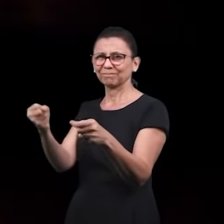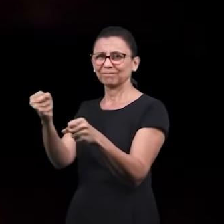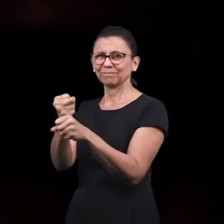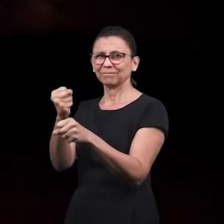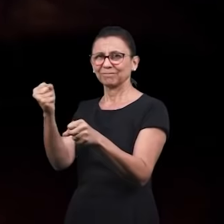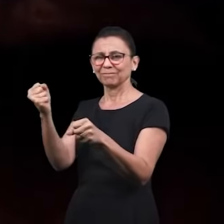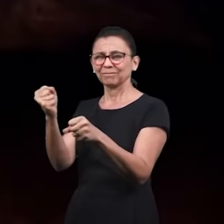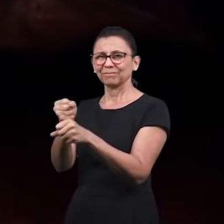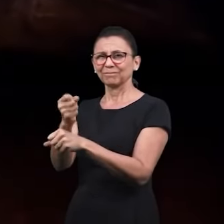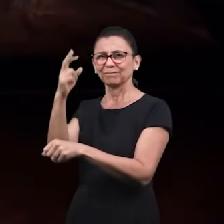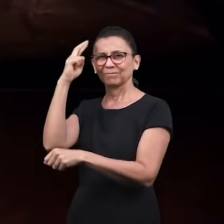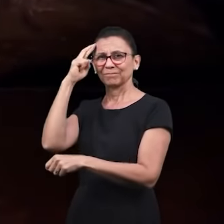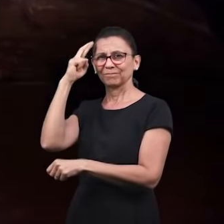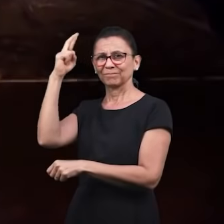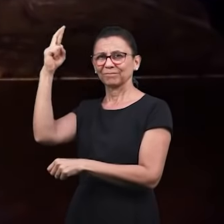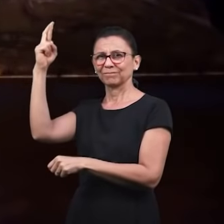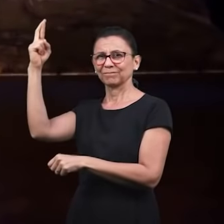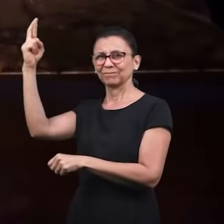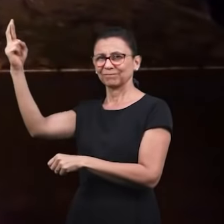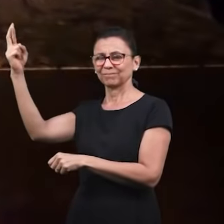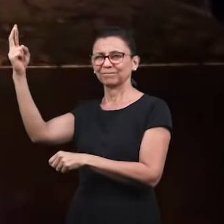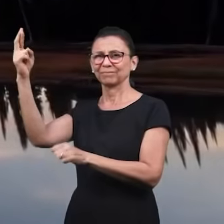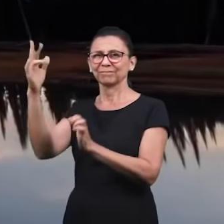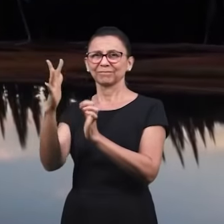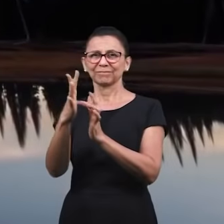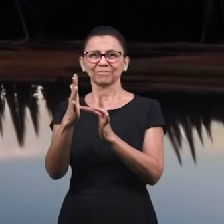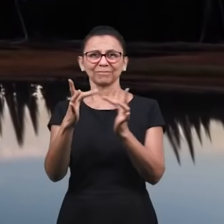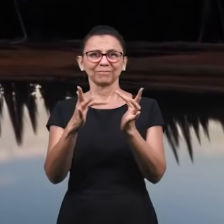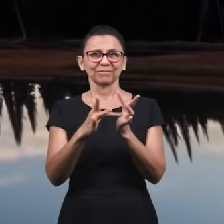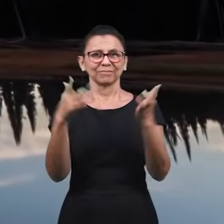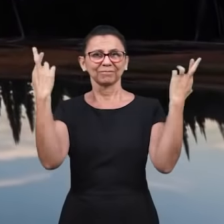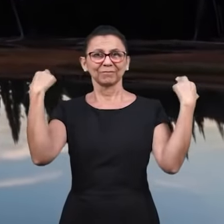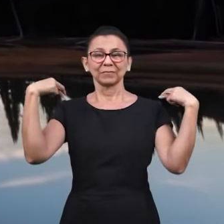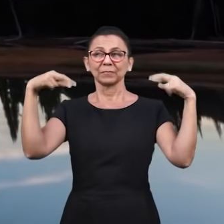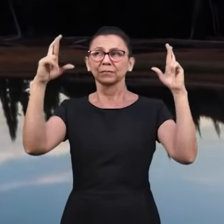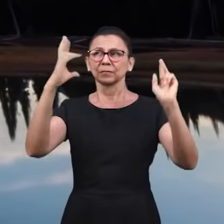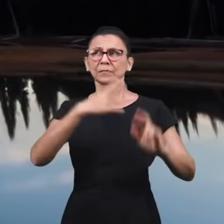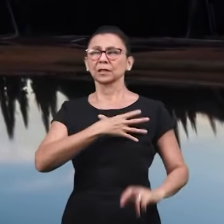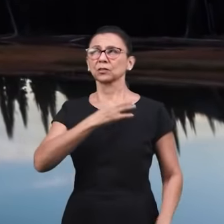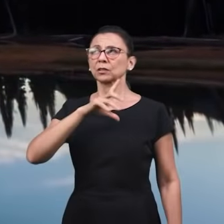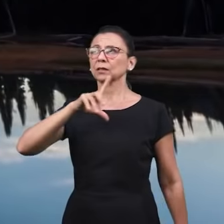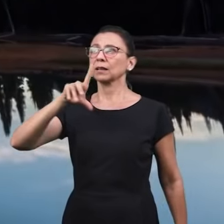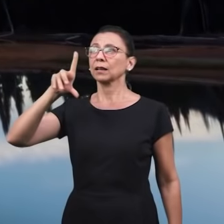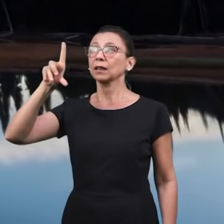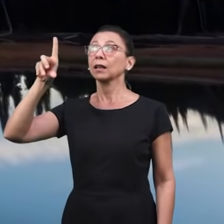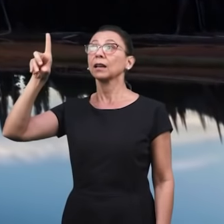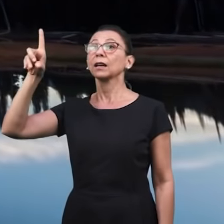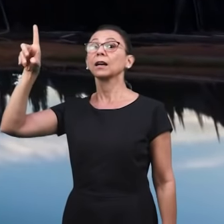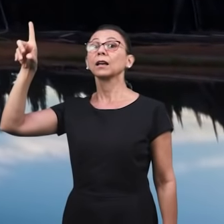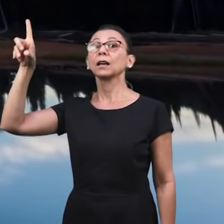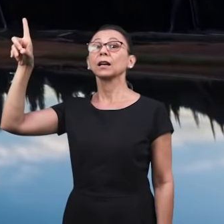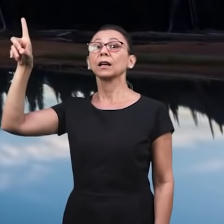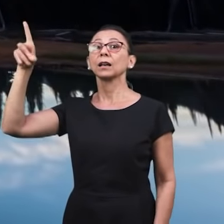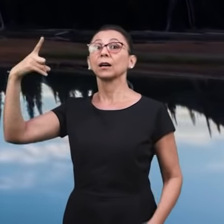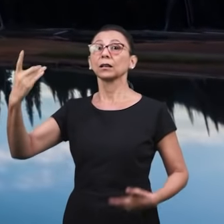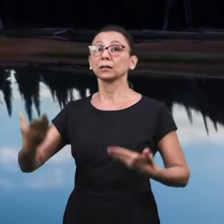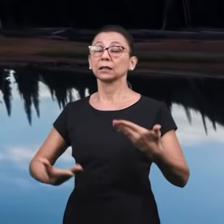que ensina a Jesus O poder do